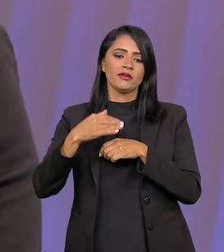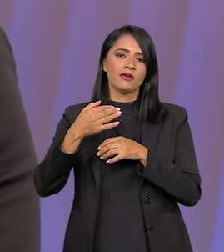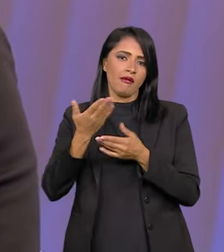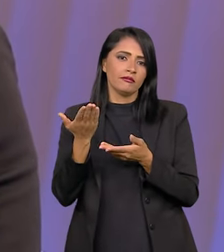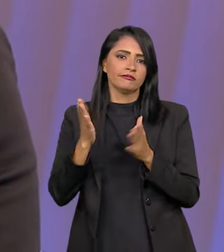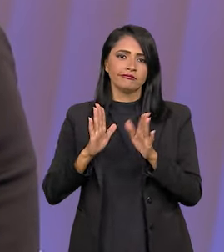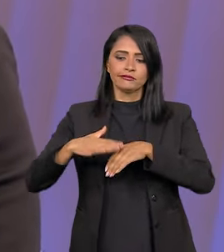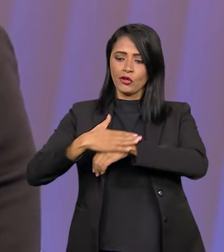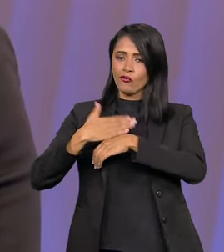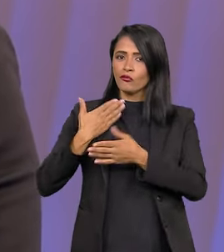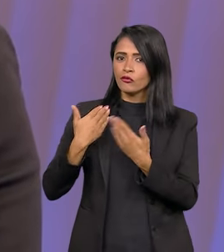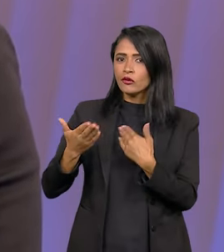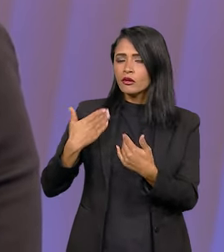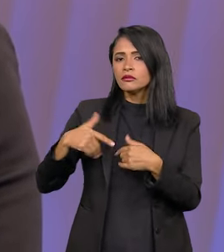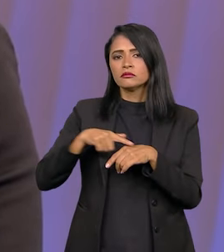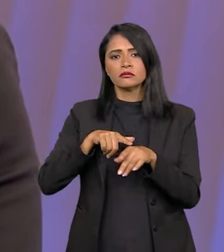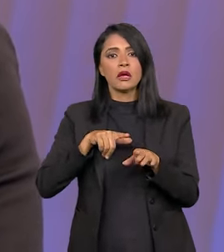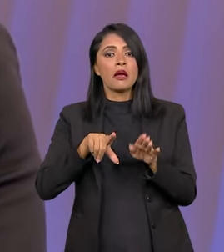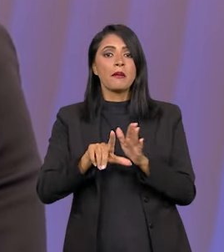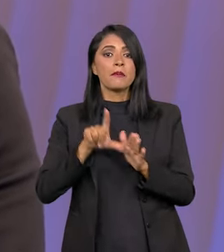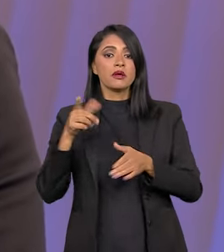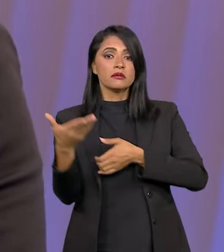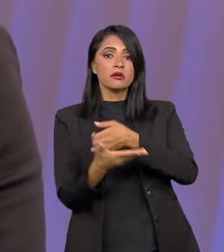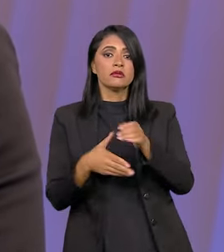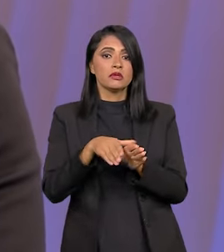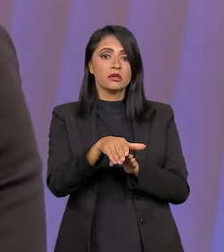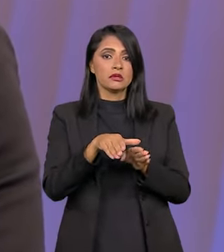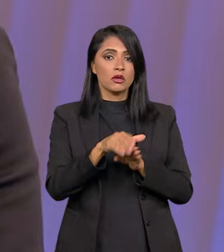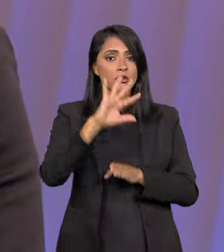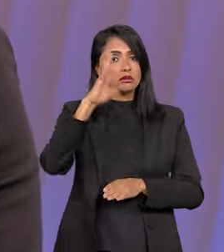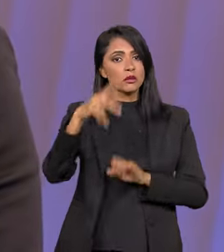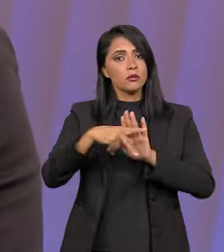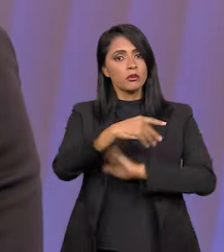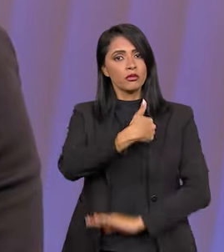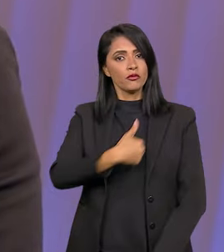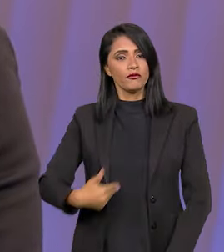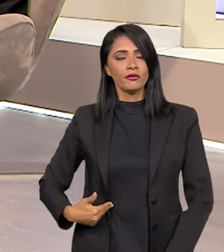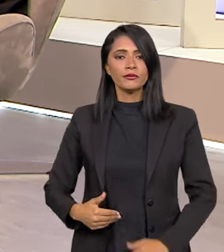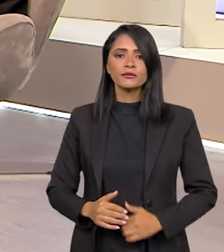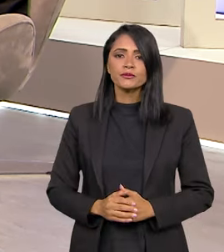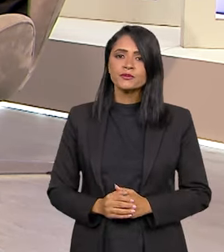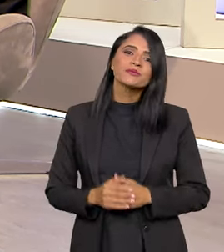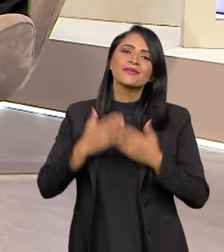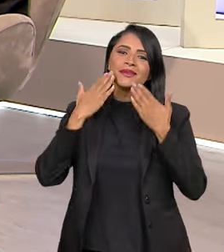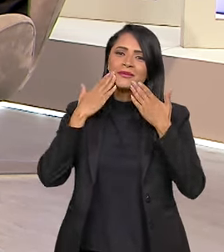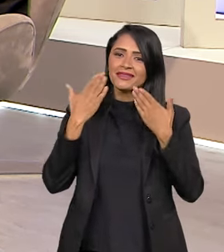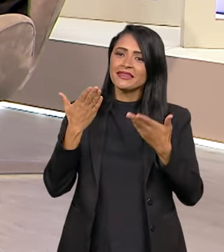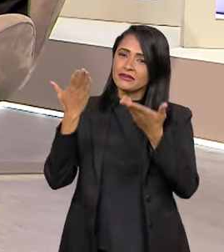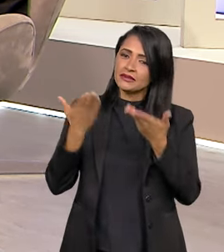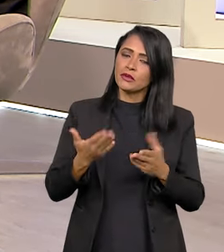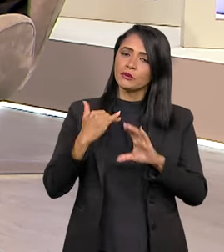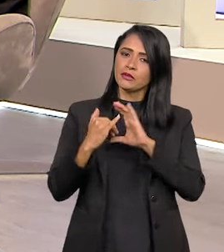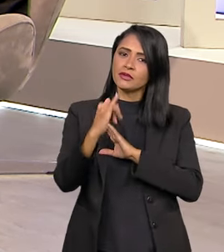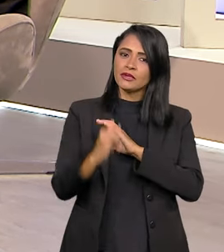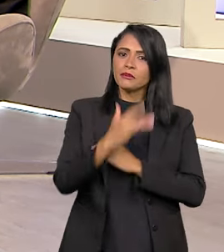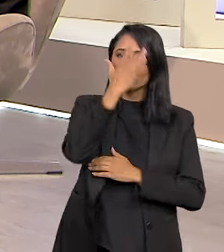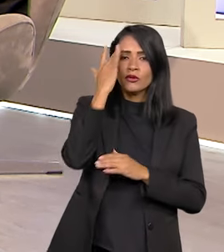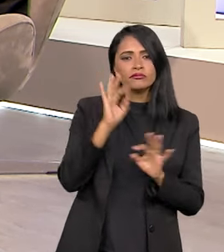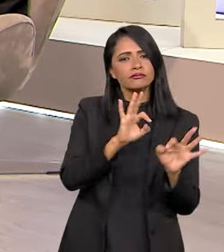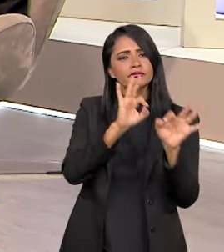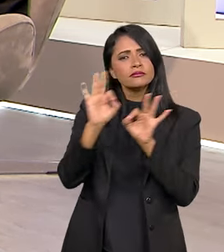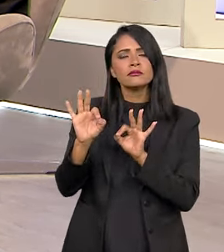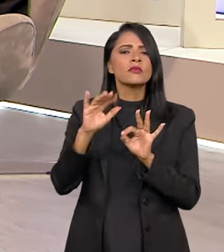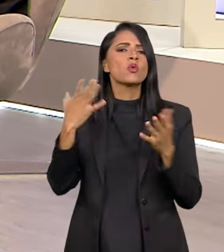vai desdobrar aqui durante a conversa, a partir de uma orientação política e uma decisão de governo. Então, faça uma apresentação da IBC